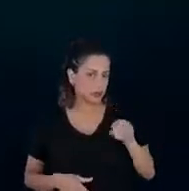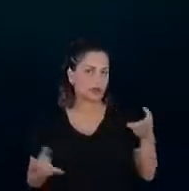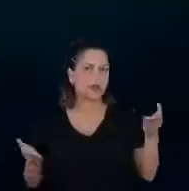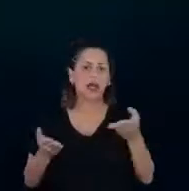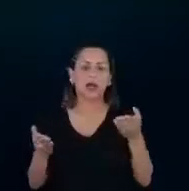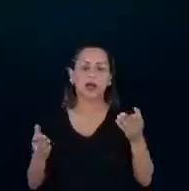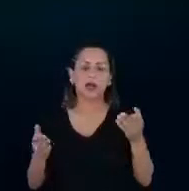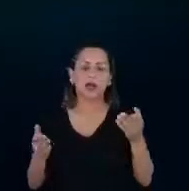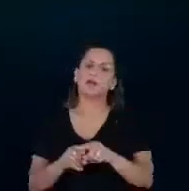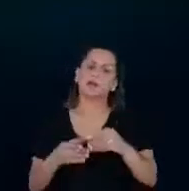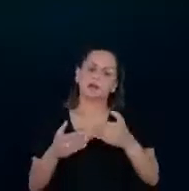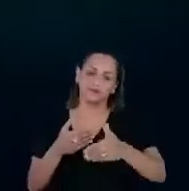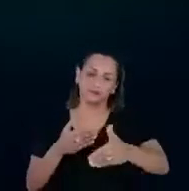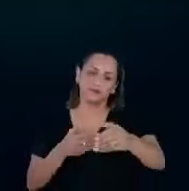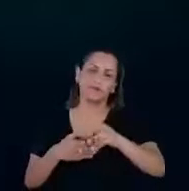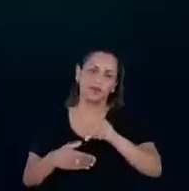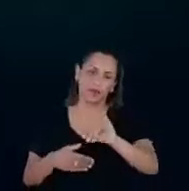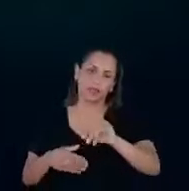em breve também para o selo Procel.